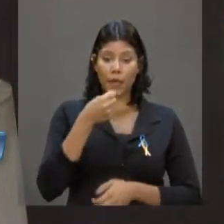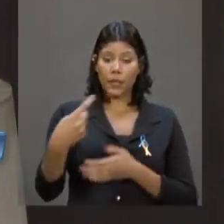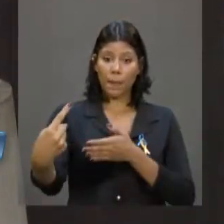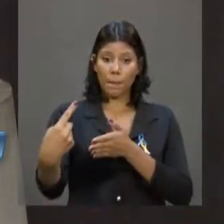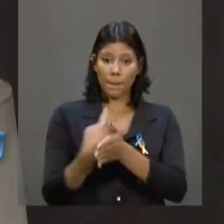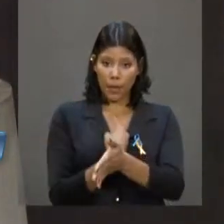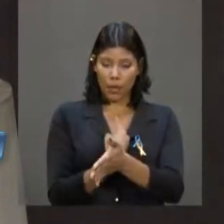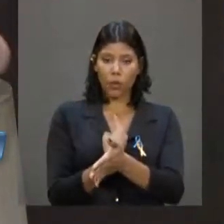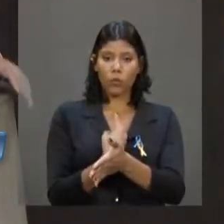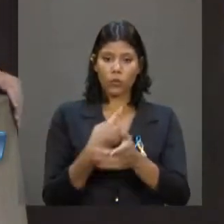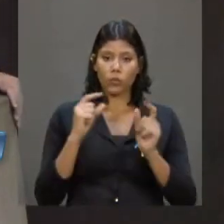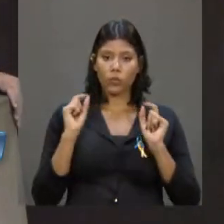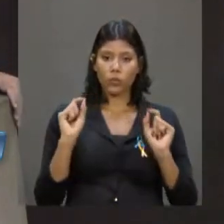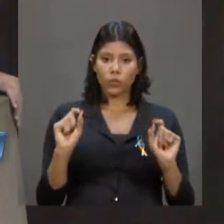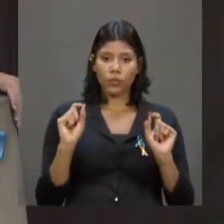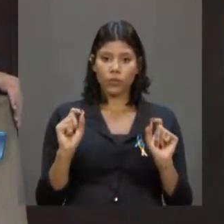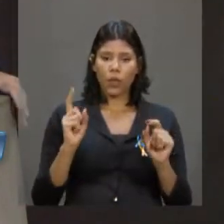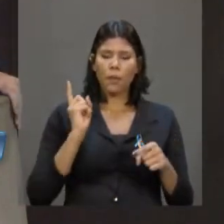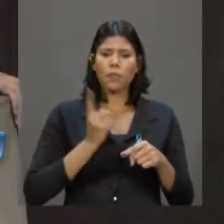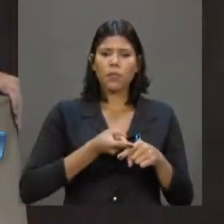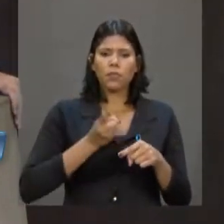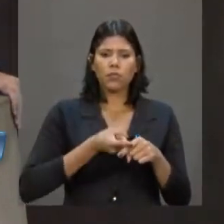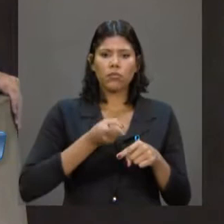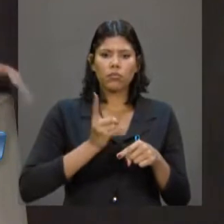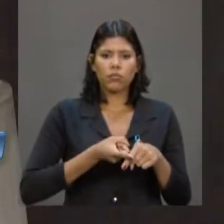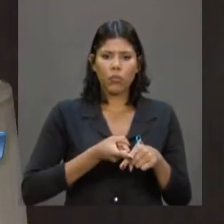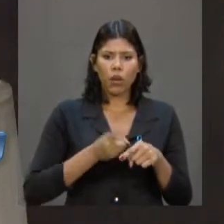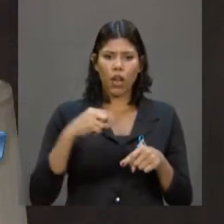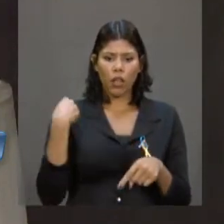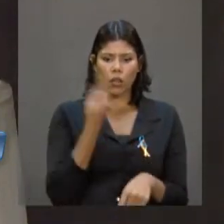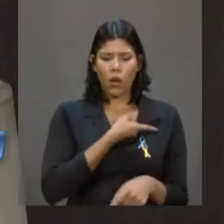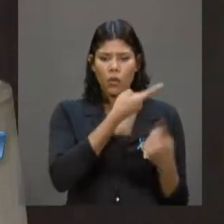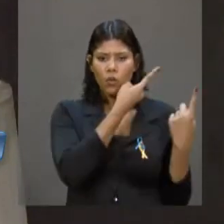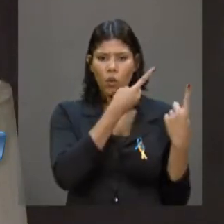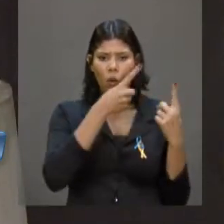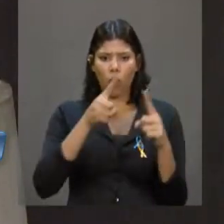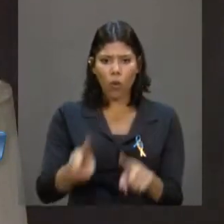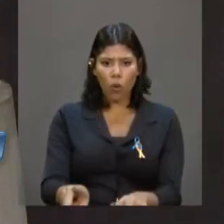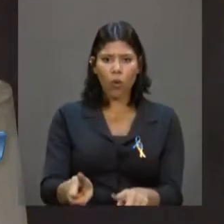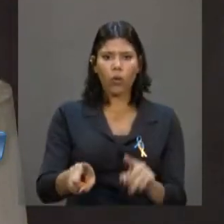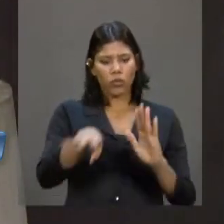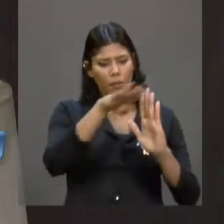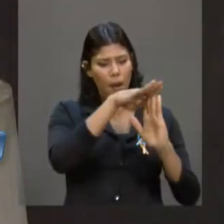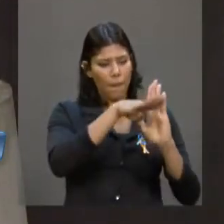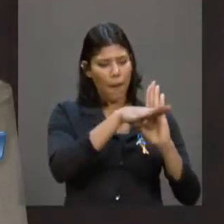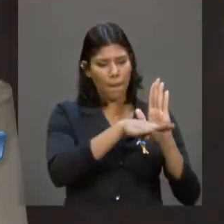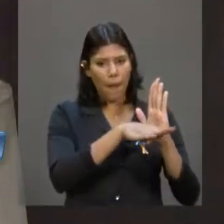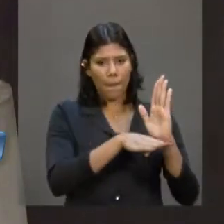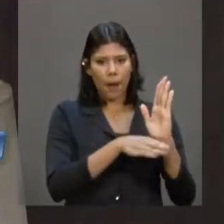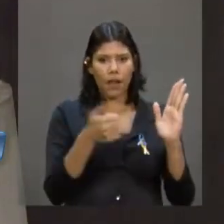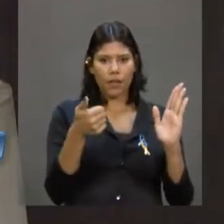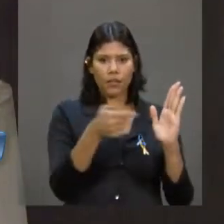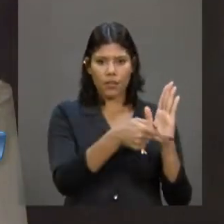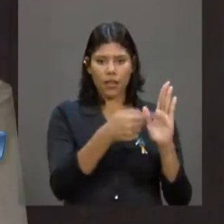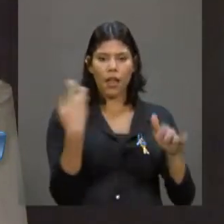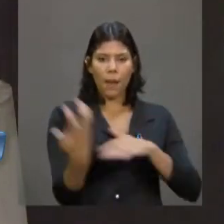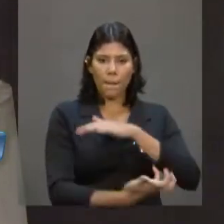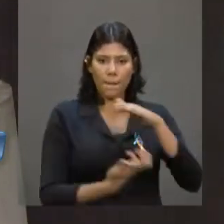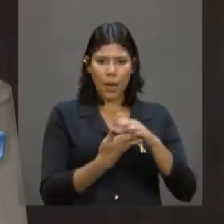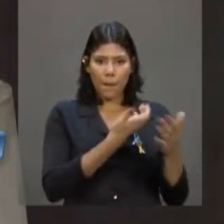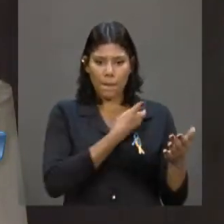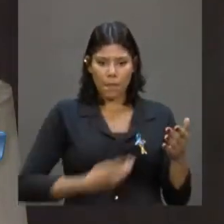o porquê sermos contrários à privatização desse patrimônio